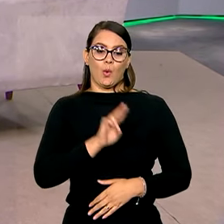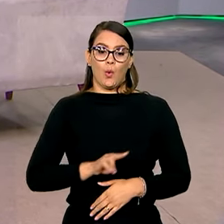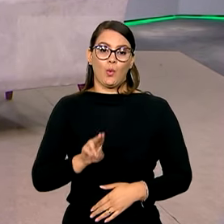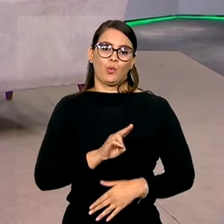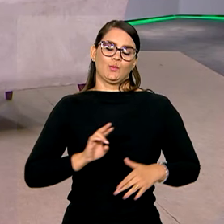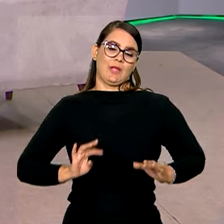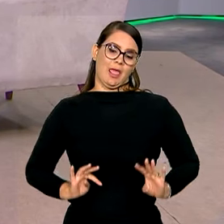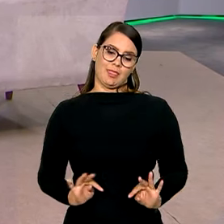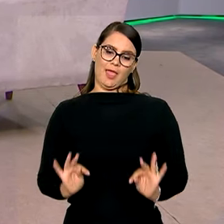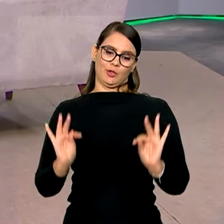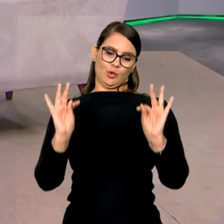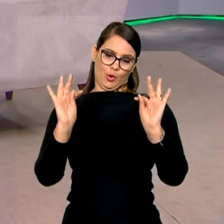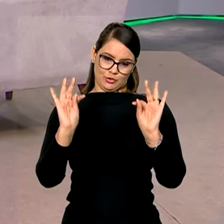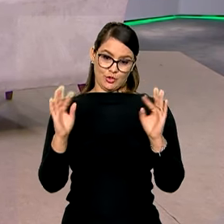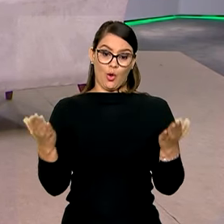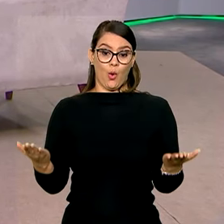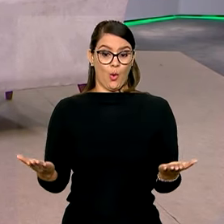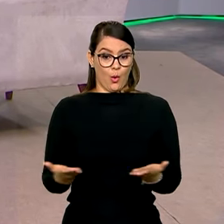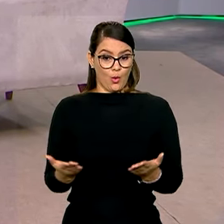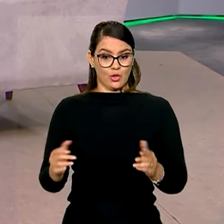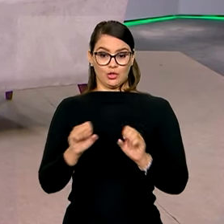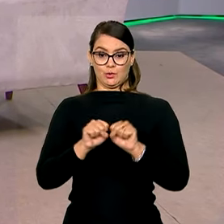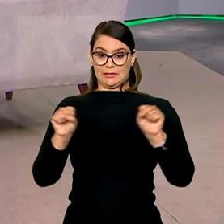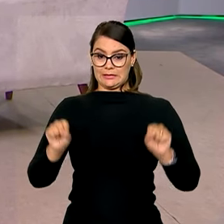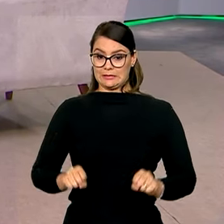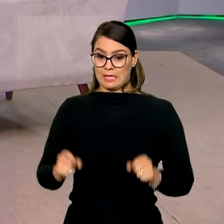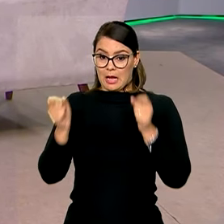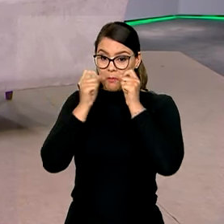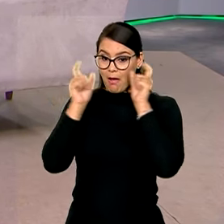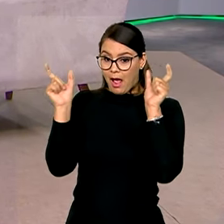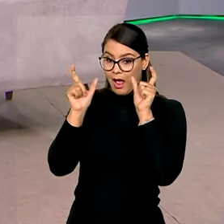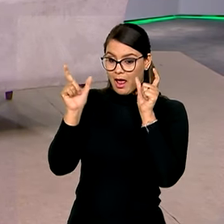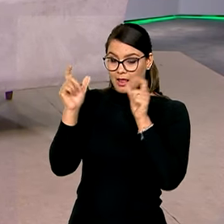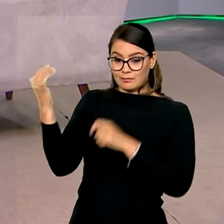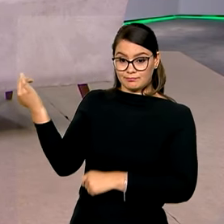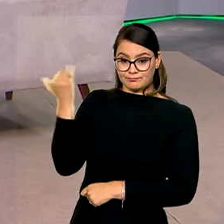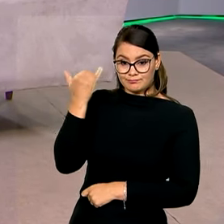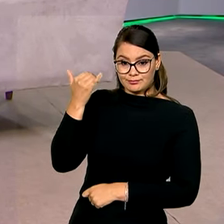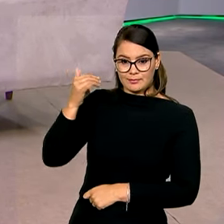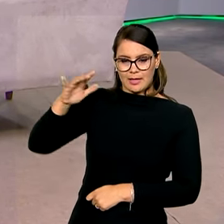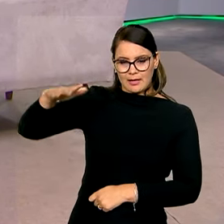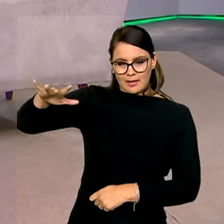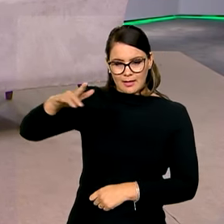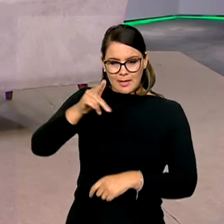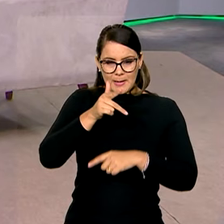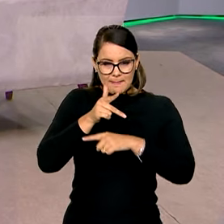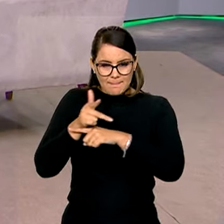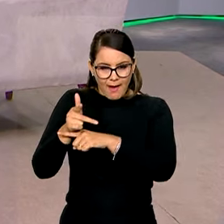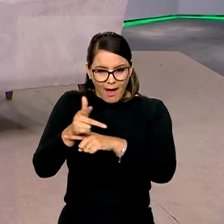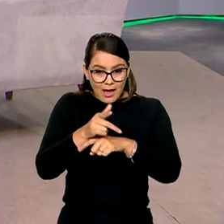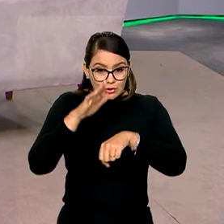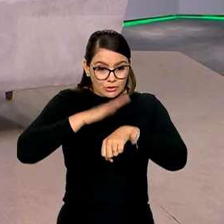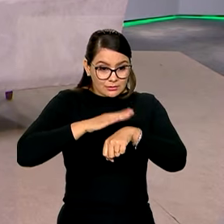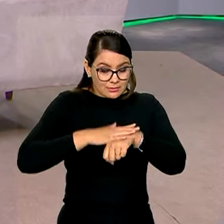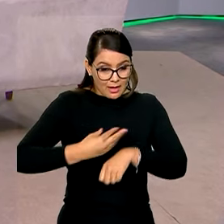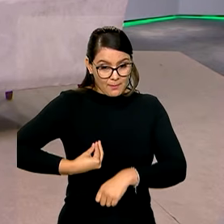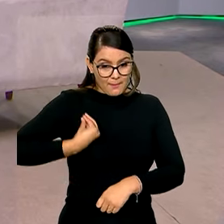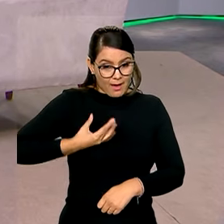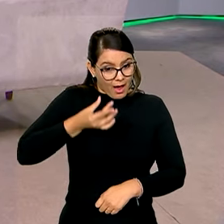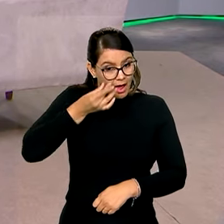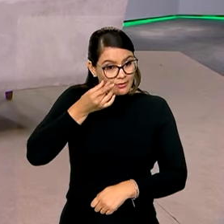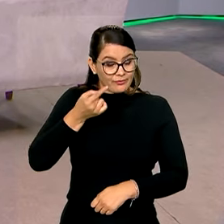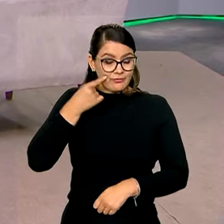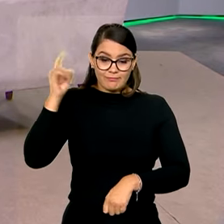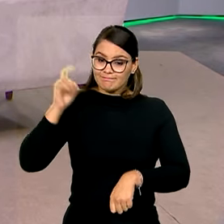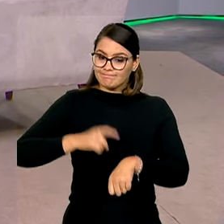tecnologia. Hoje, com os sistemas de alerta por imagens de satélite, a gente consegue, em tempo real, detectar o desmatamento.